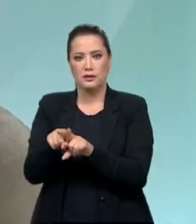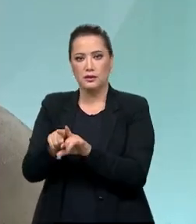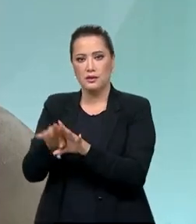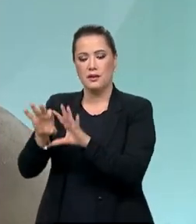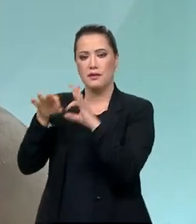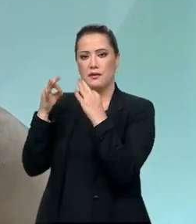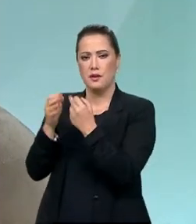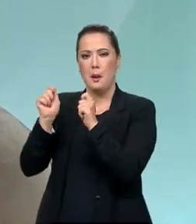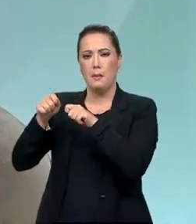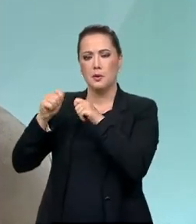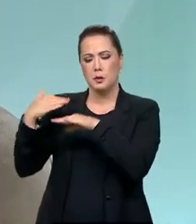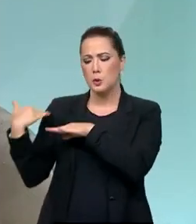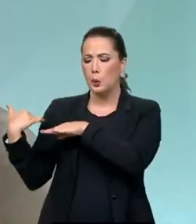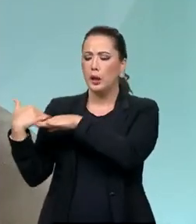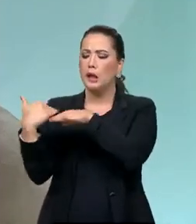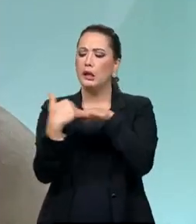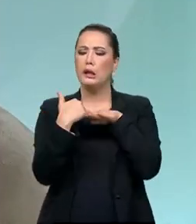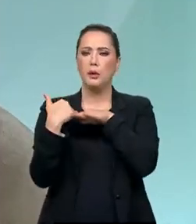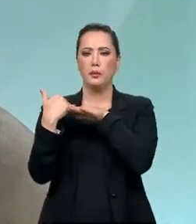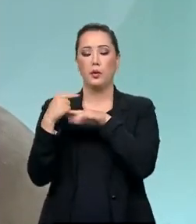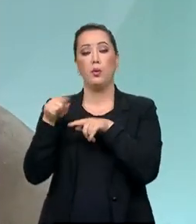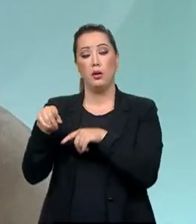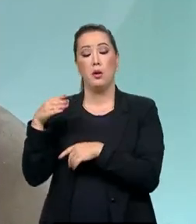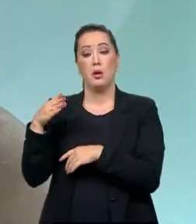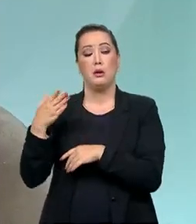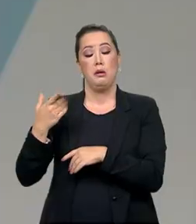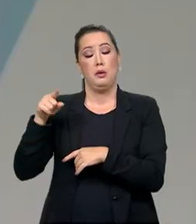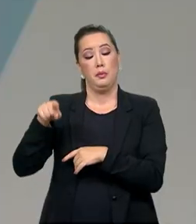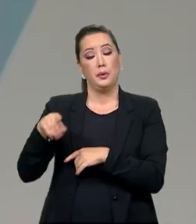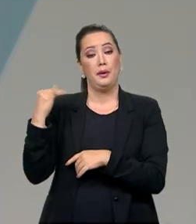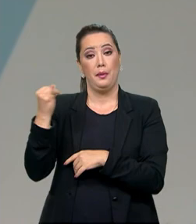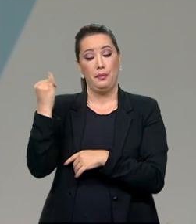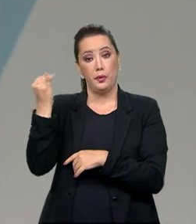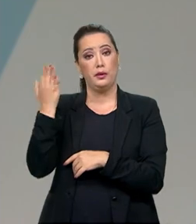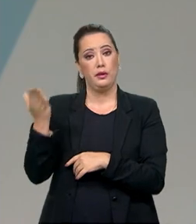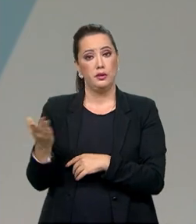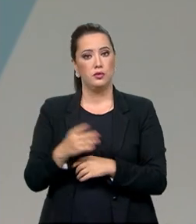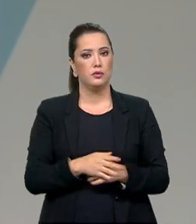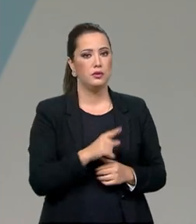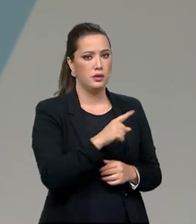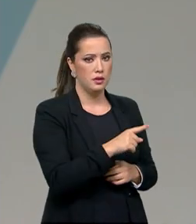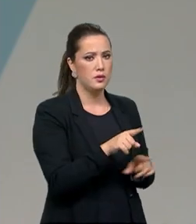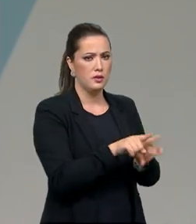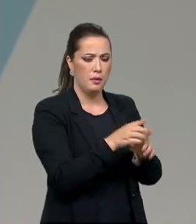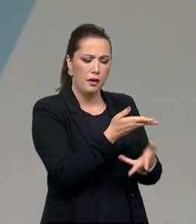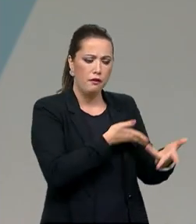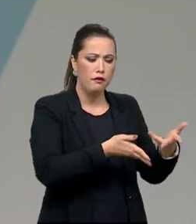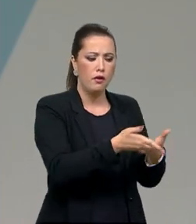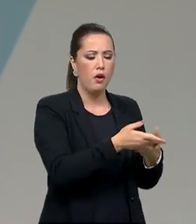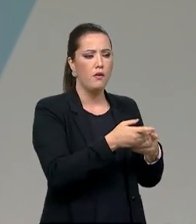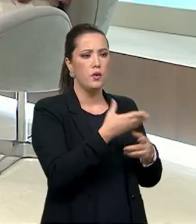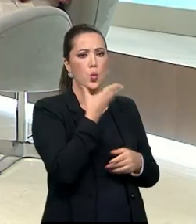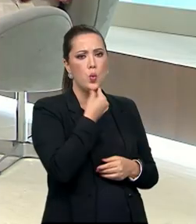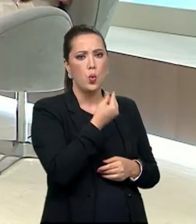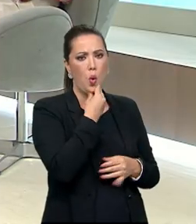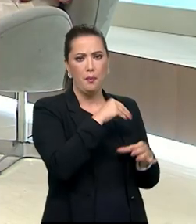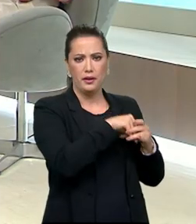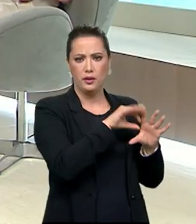Balance, o Equilíbrio, e que essa é uma preocupação também. Também, o homem na família, porque a